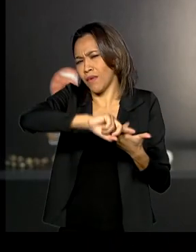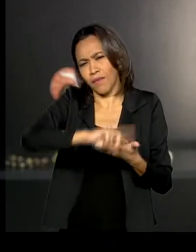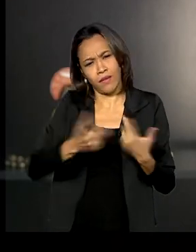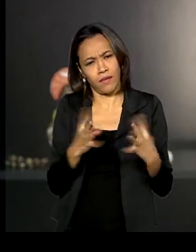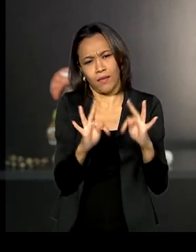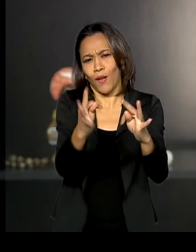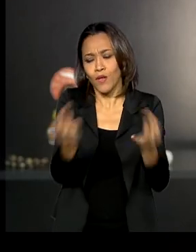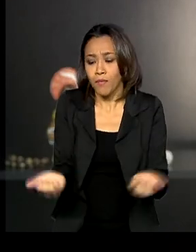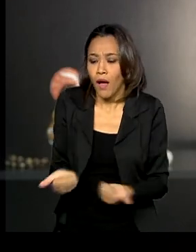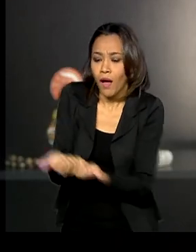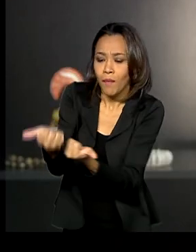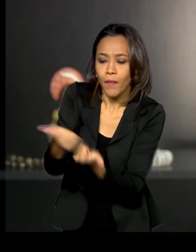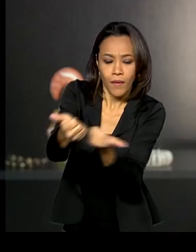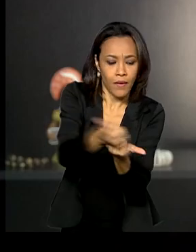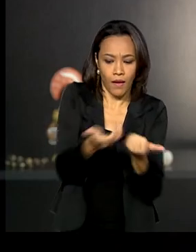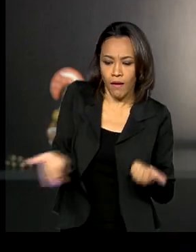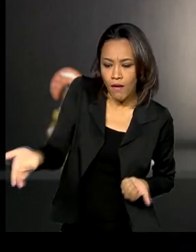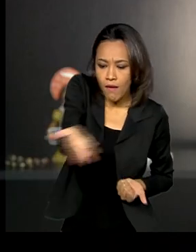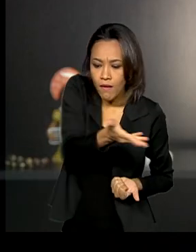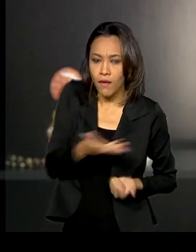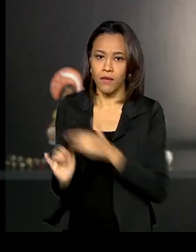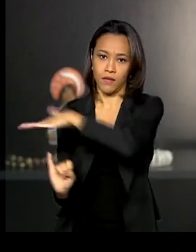necessários a essas instituições beneficiadas.